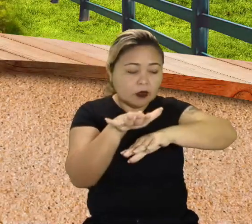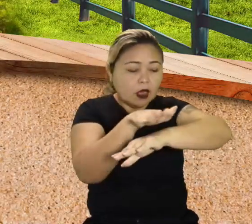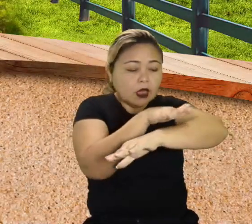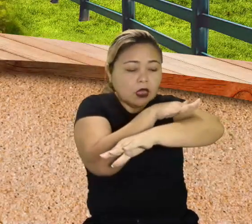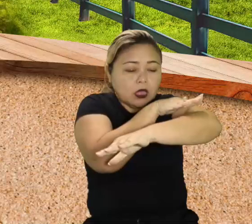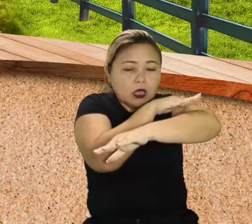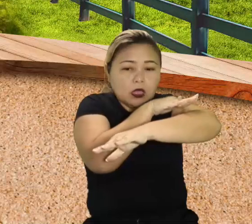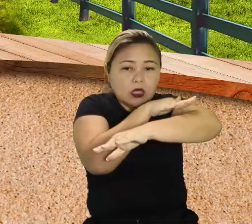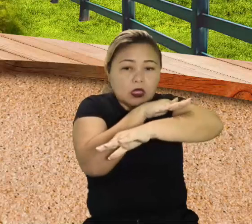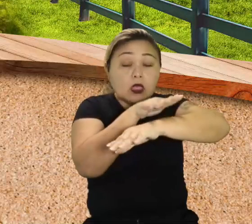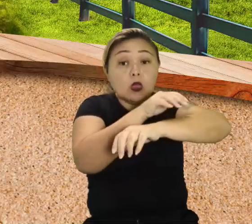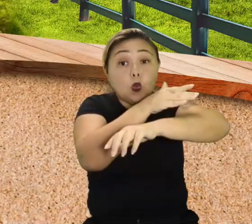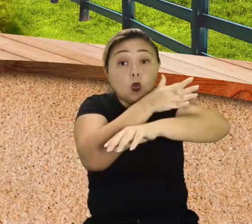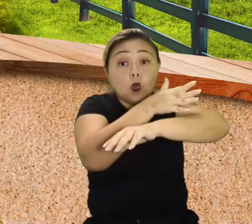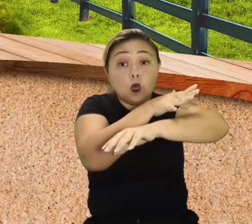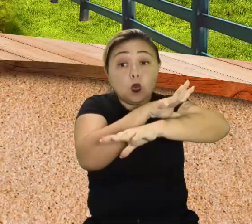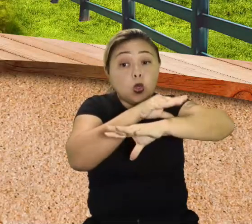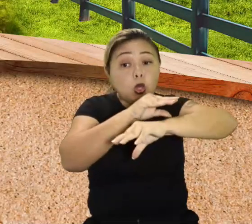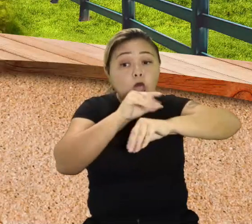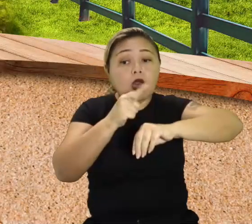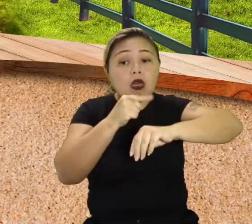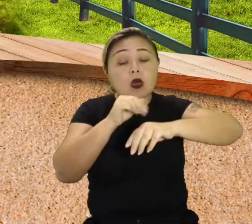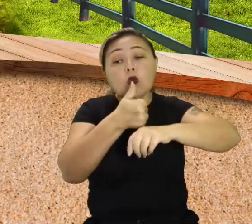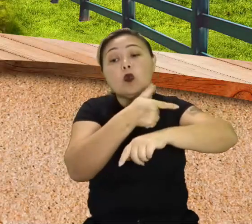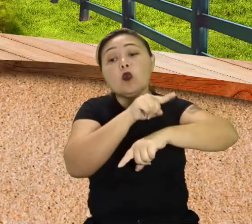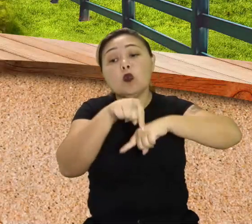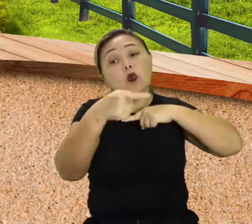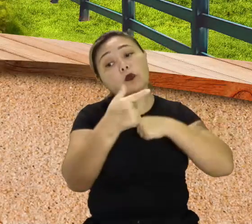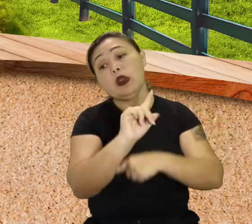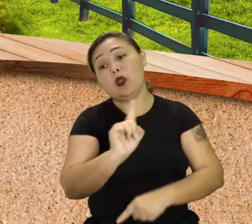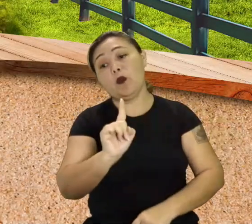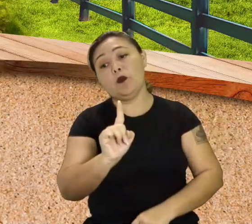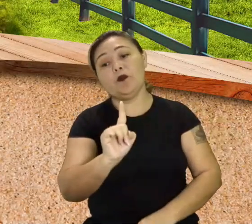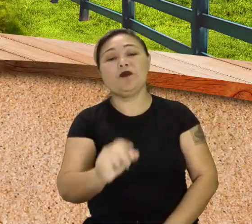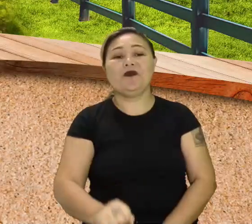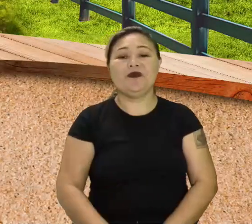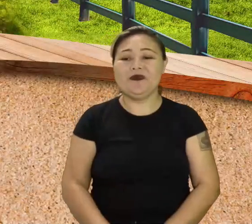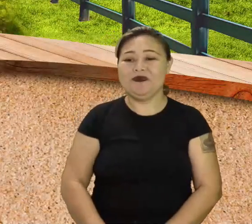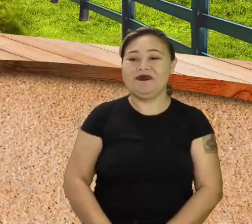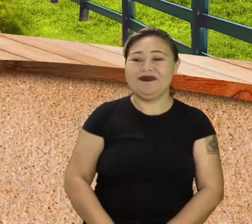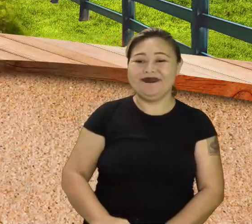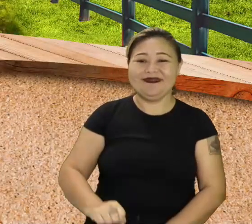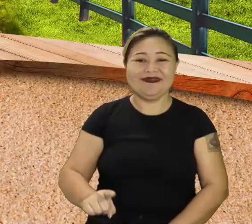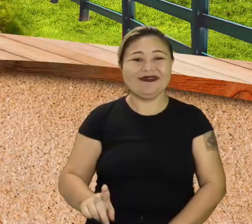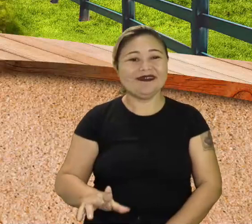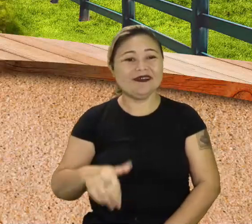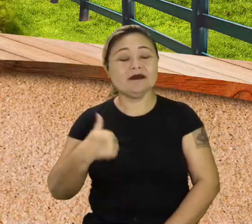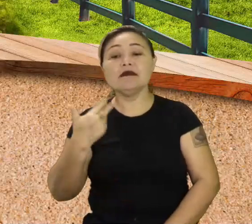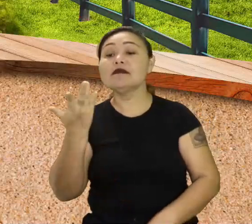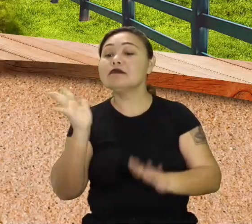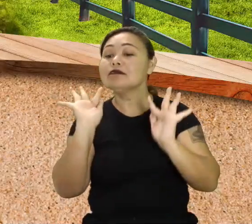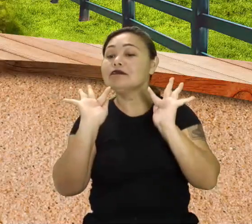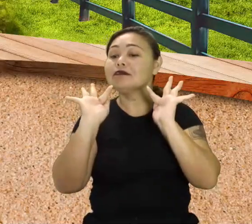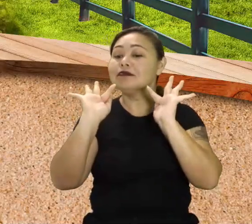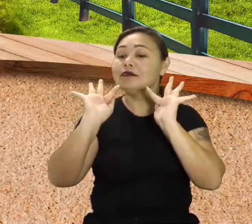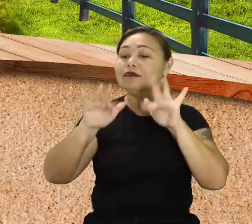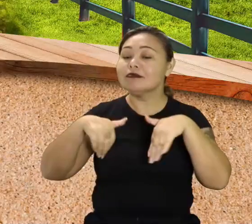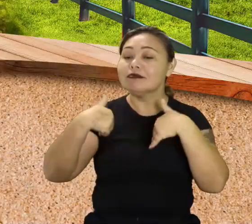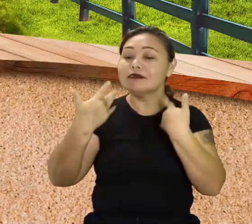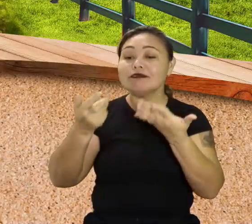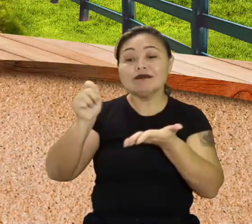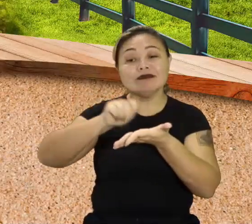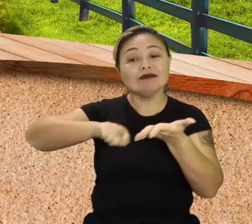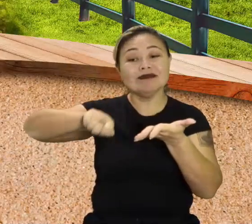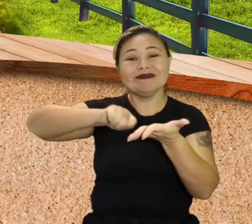em solo encharcado e o outro período não. tá bom? Galerinha, com isso a gente finaliza aqui a nossa